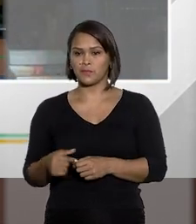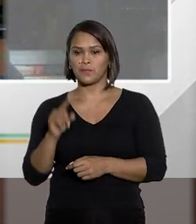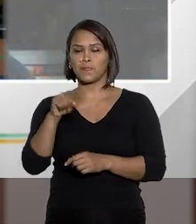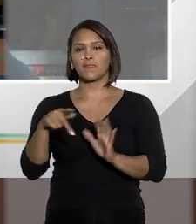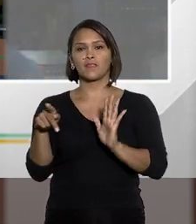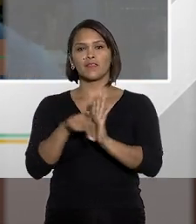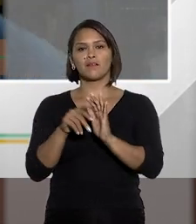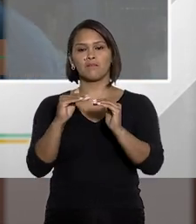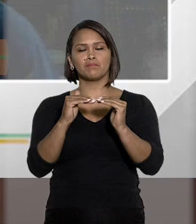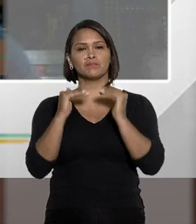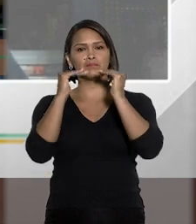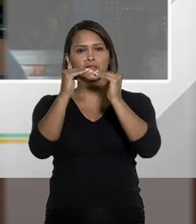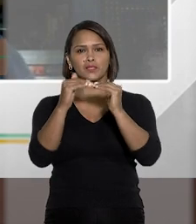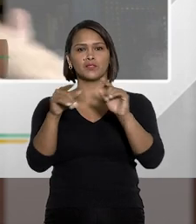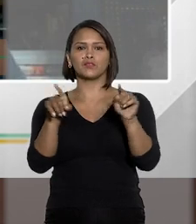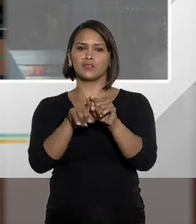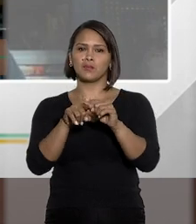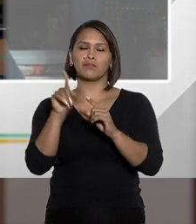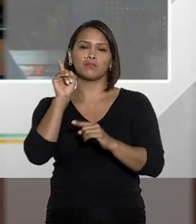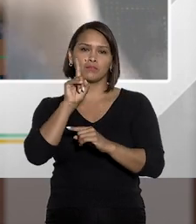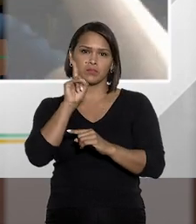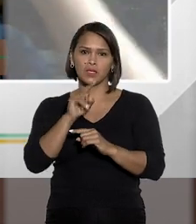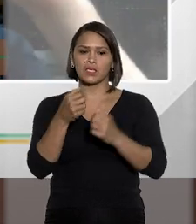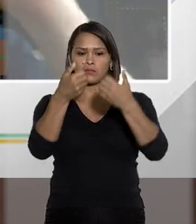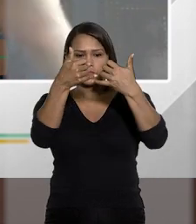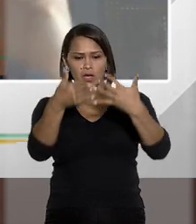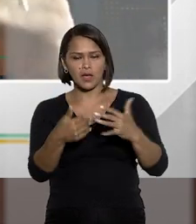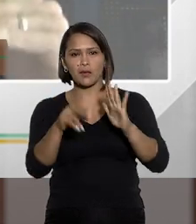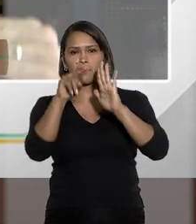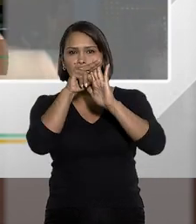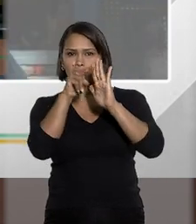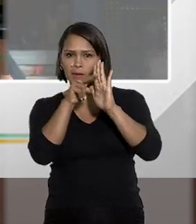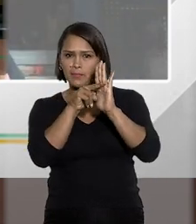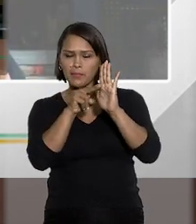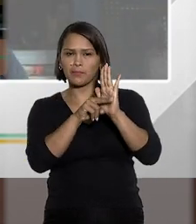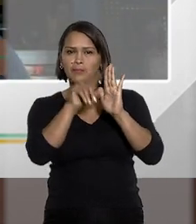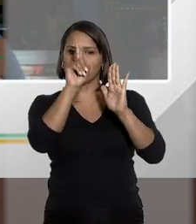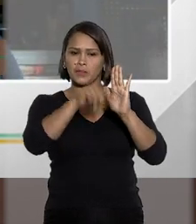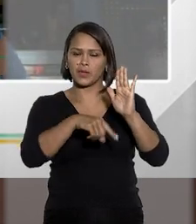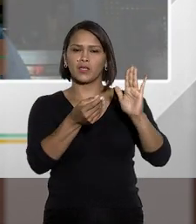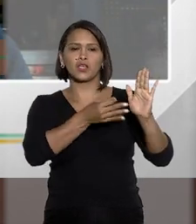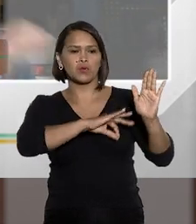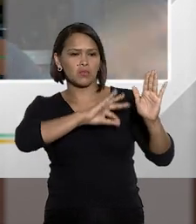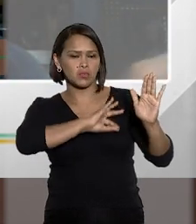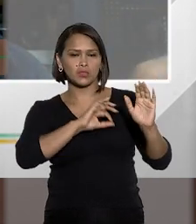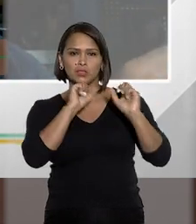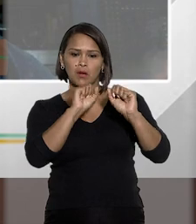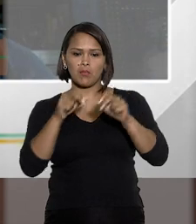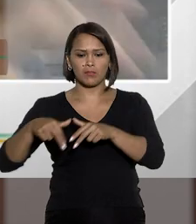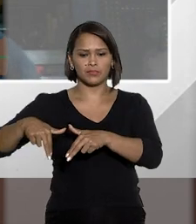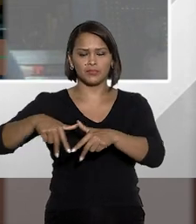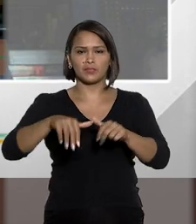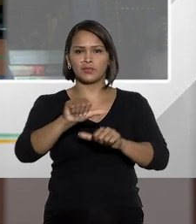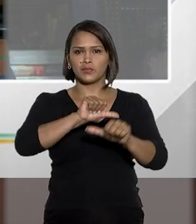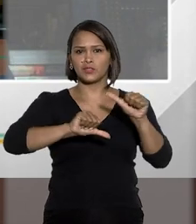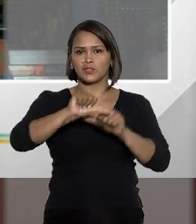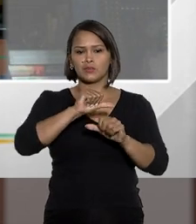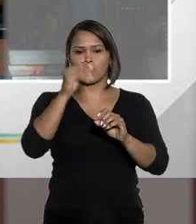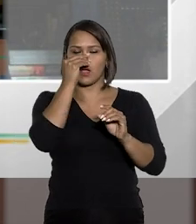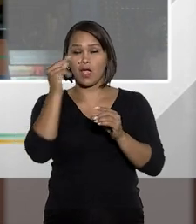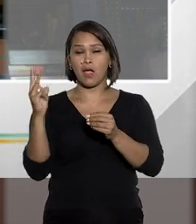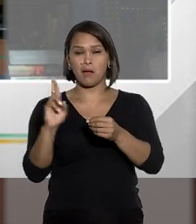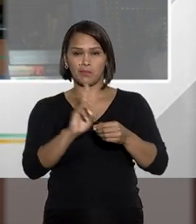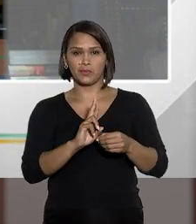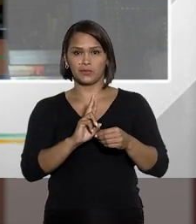E aí, a própria Corte Constitucional Americana traz os requisitos para que o perp walk não se